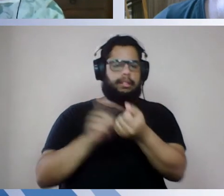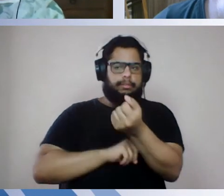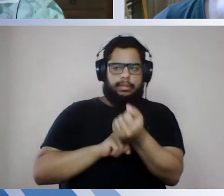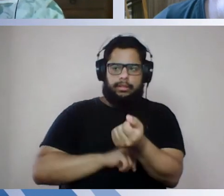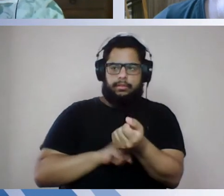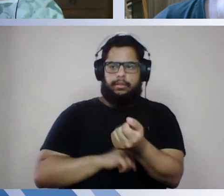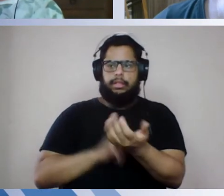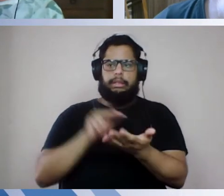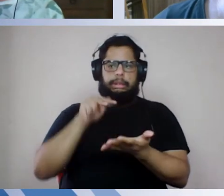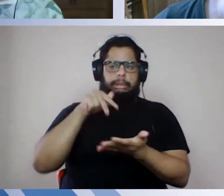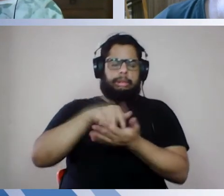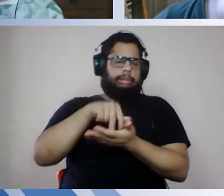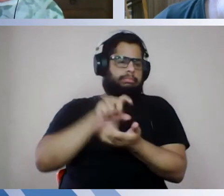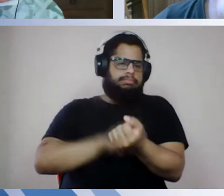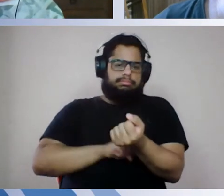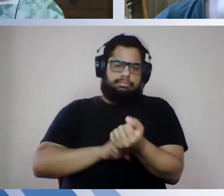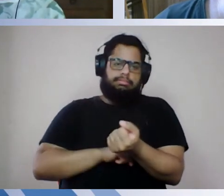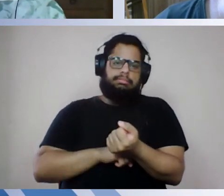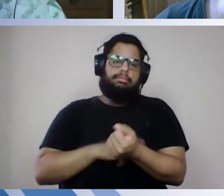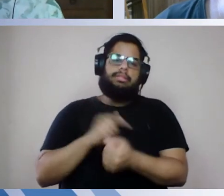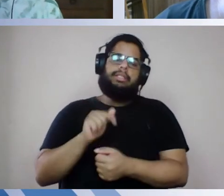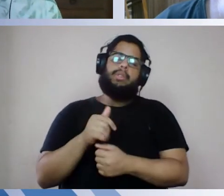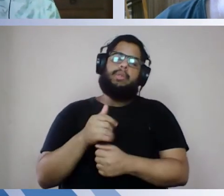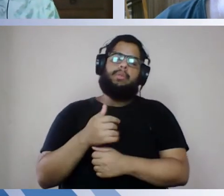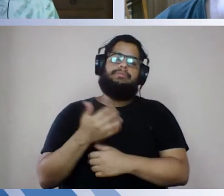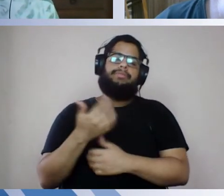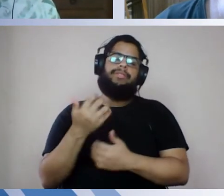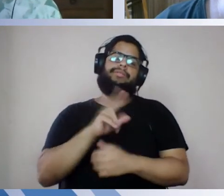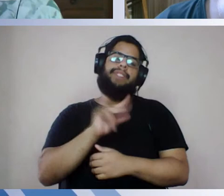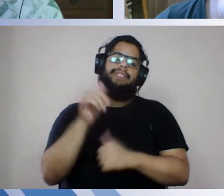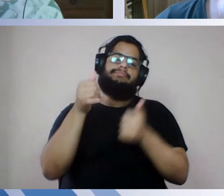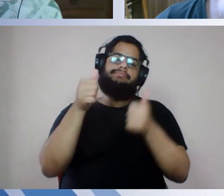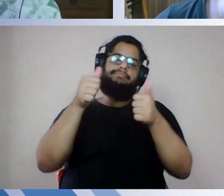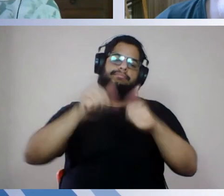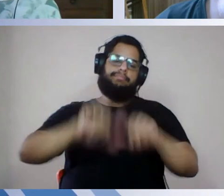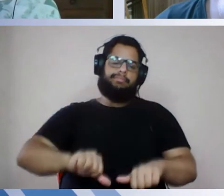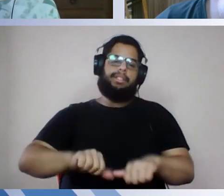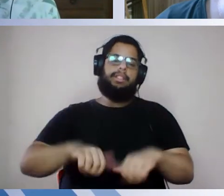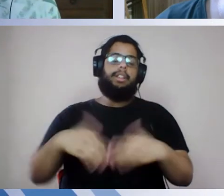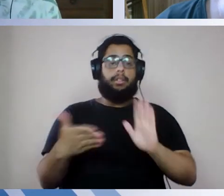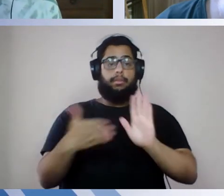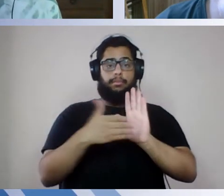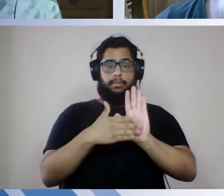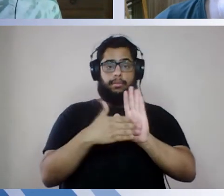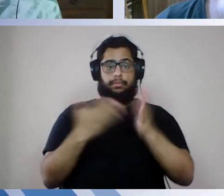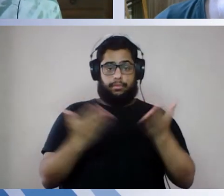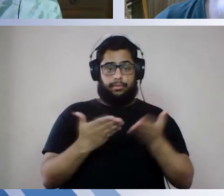vai piorar mais ainda a situação. Então, assim, tudo isso que está sendo proposto aqui,